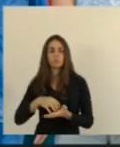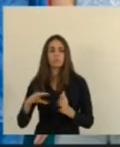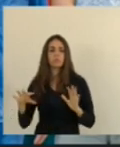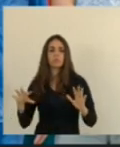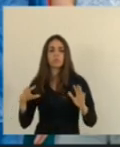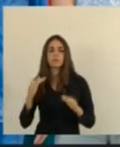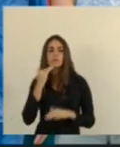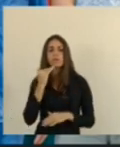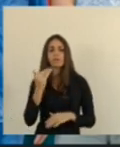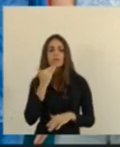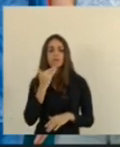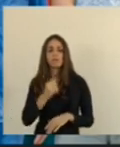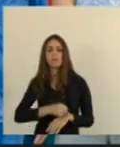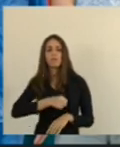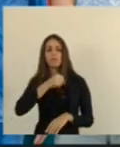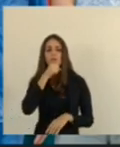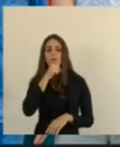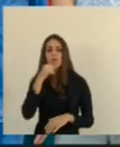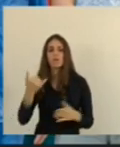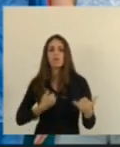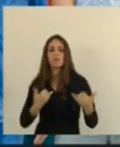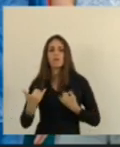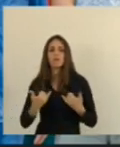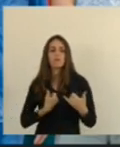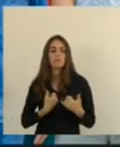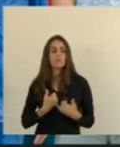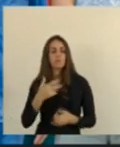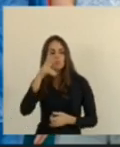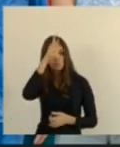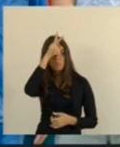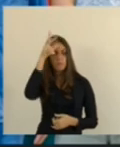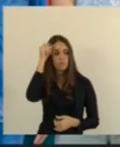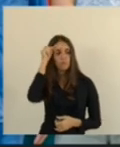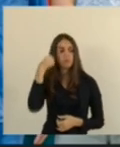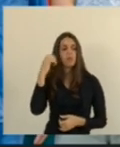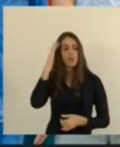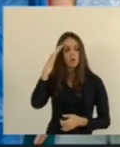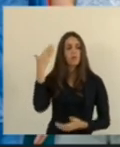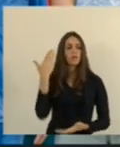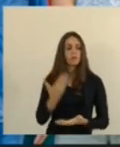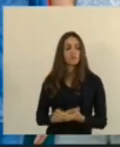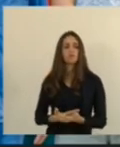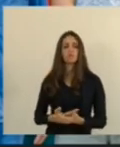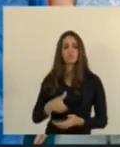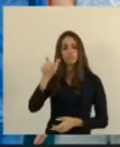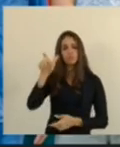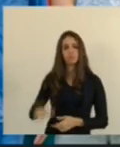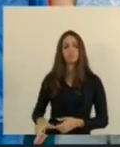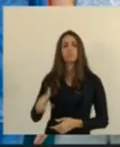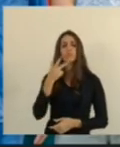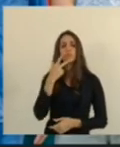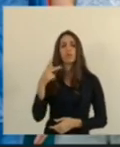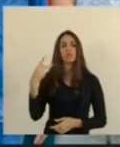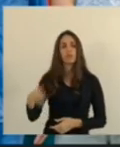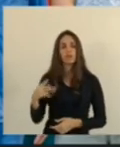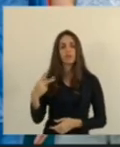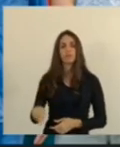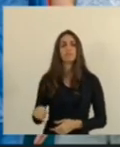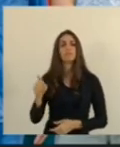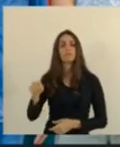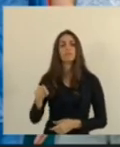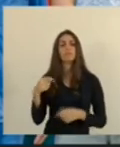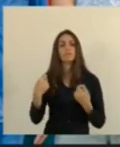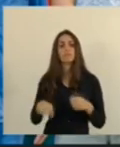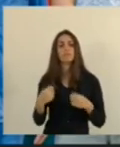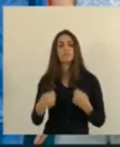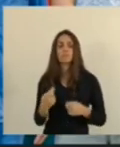sucateadas, essa foi a informação que eu tive do prefeito e eu acredito e confio na fala do prefeito, elas têm que